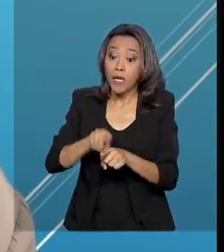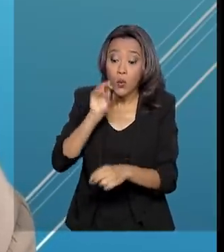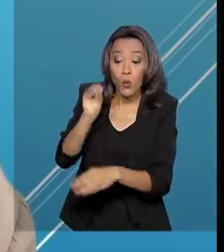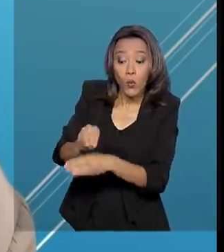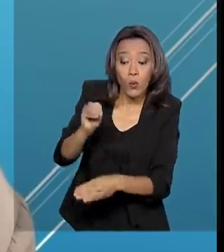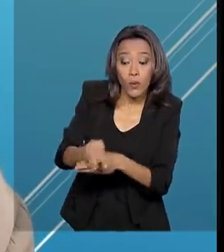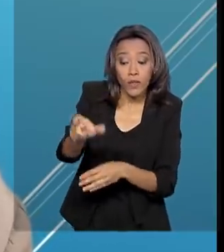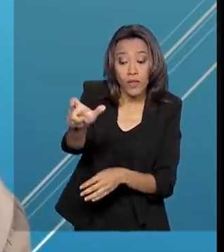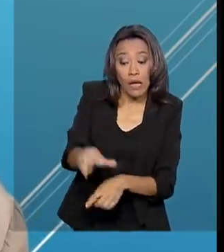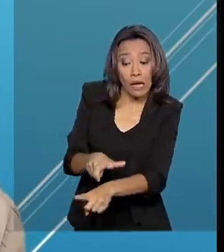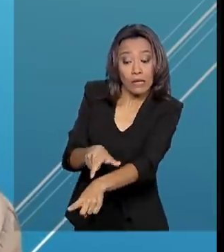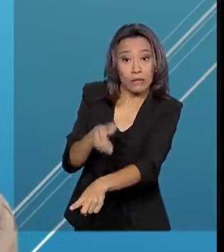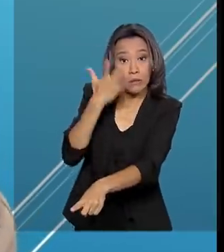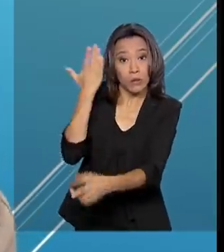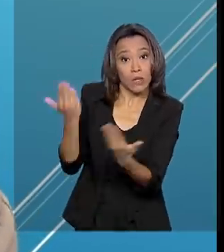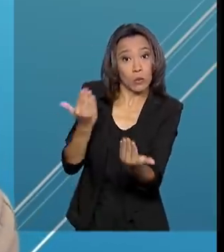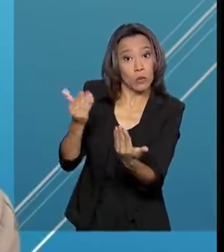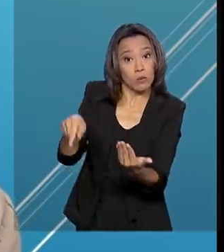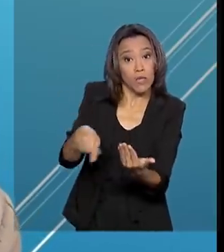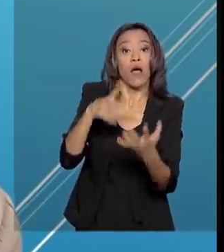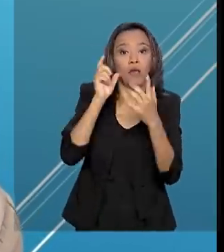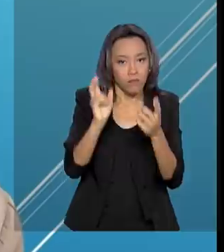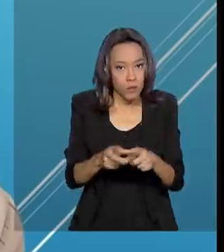suspeita de ter contraído o vírus.